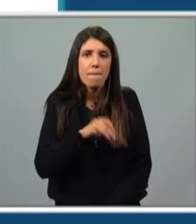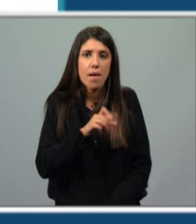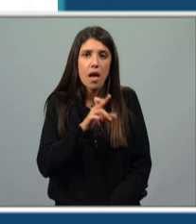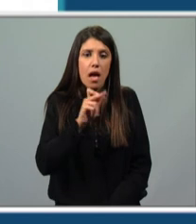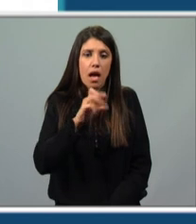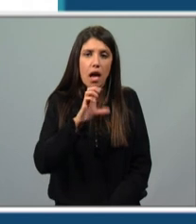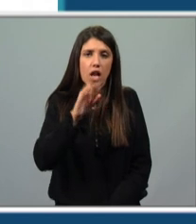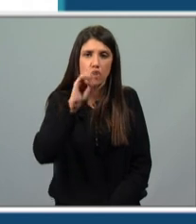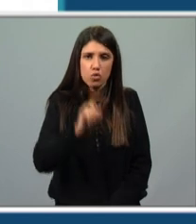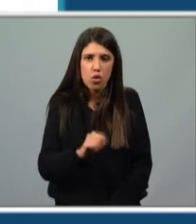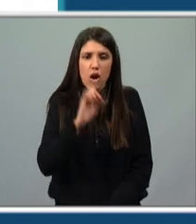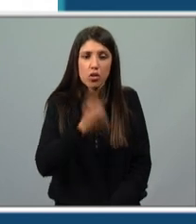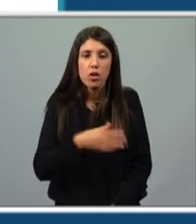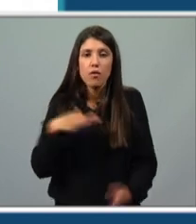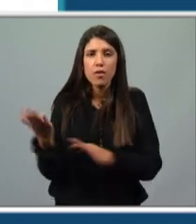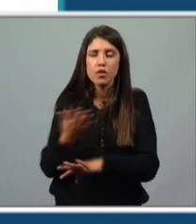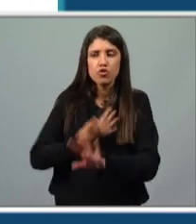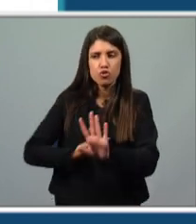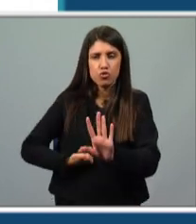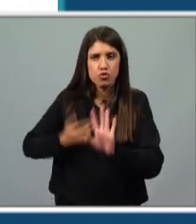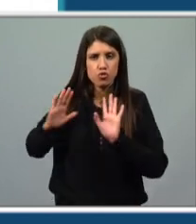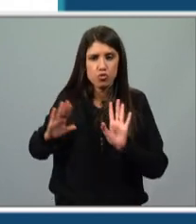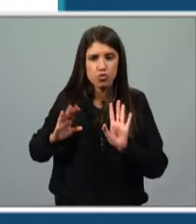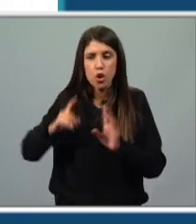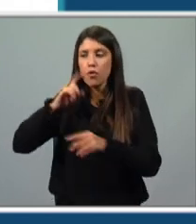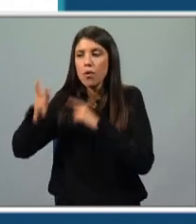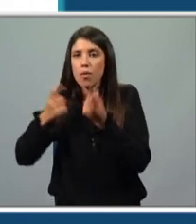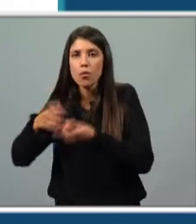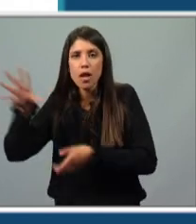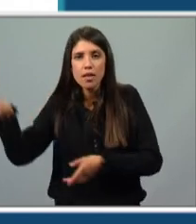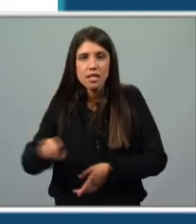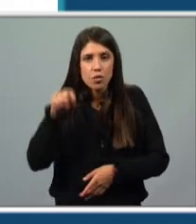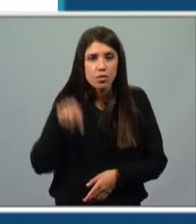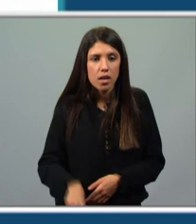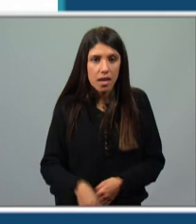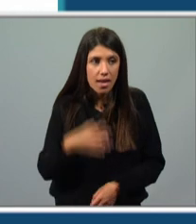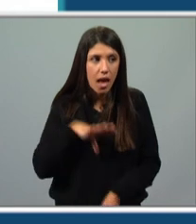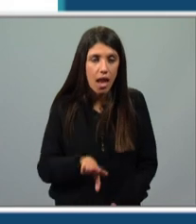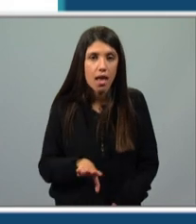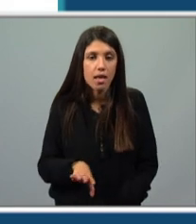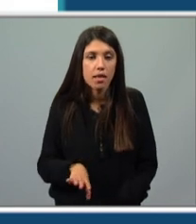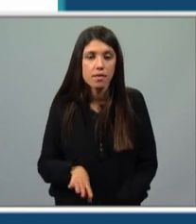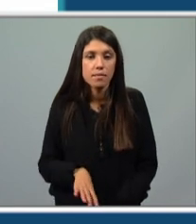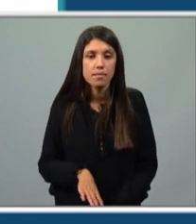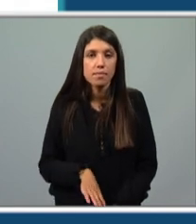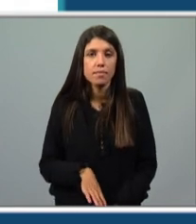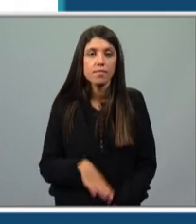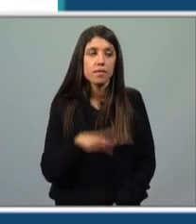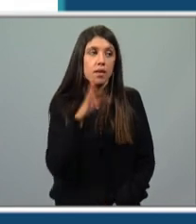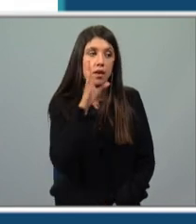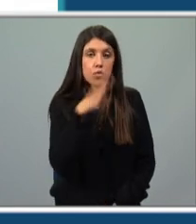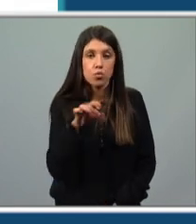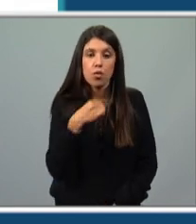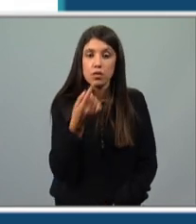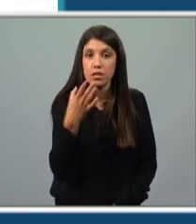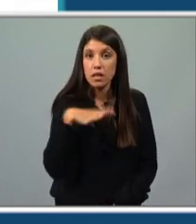O vento. Esperem aí, esperem aí. O melhor é eu ir à procura deles e trazê-los aqui. Querem? Se é de quem eu estou a falar, claro